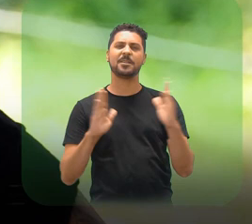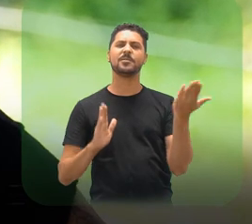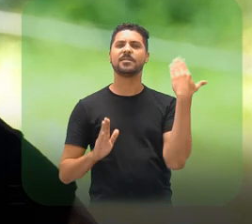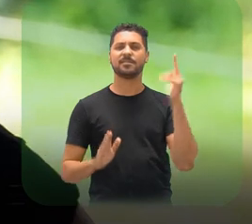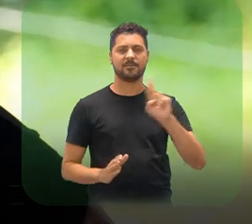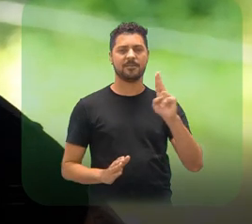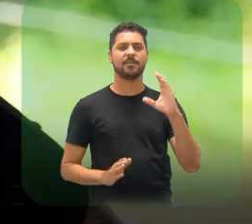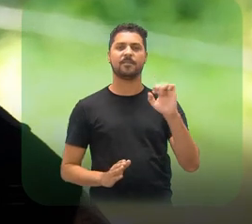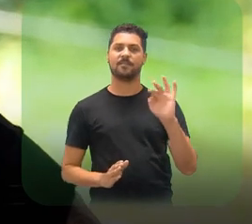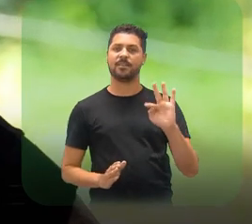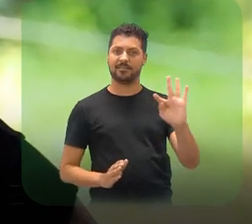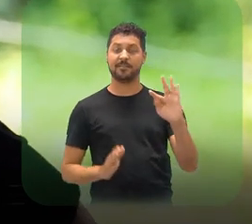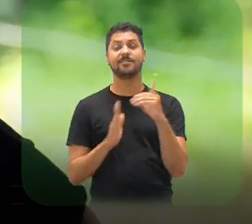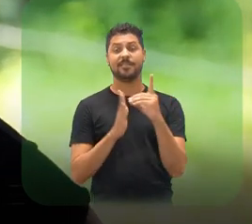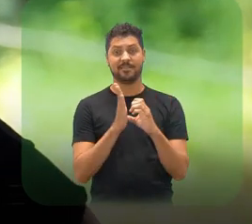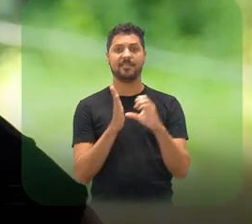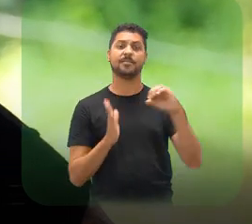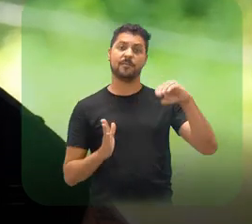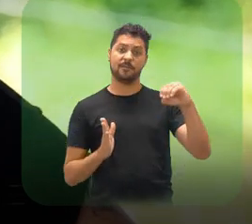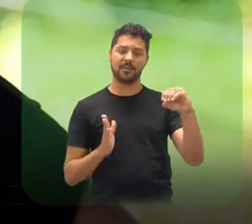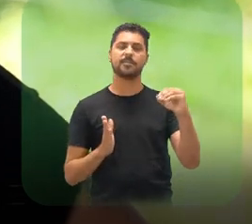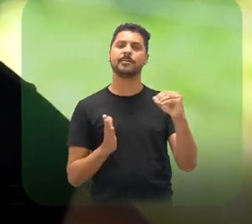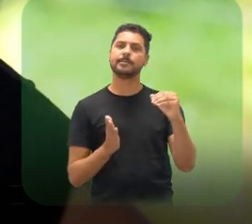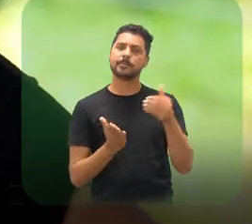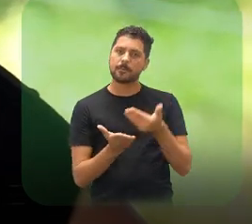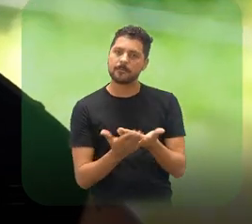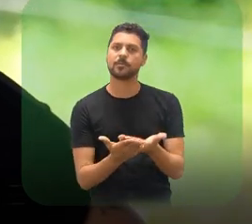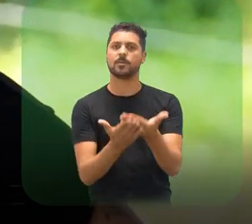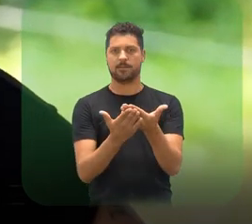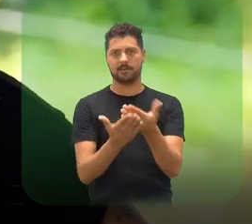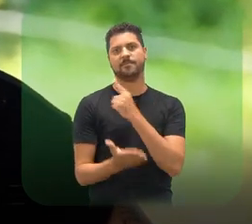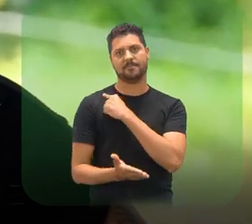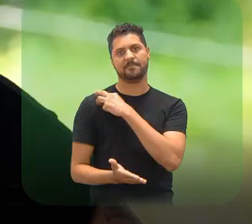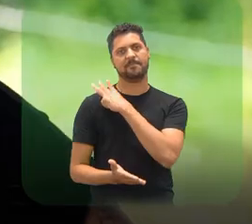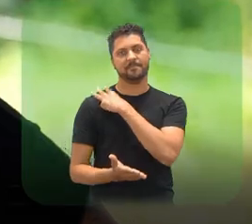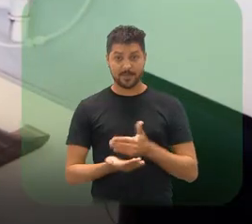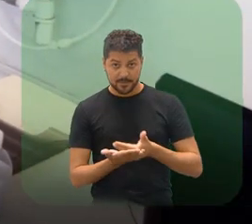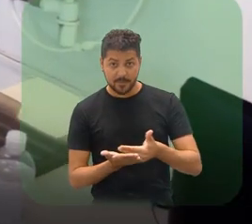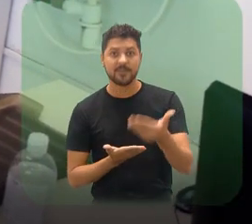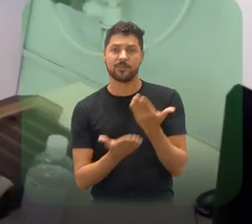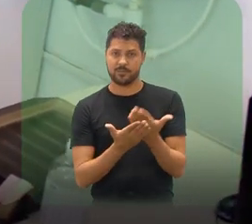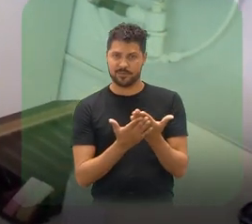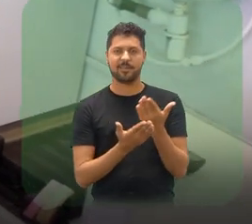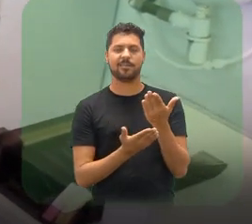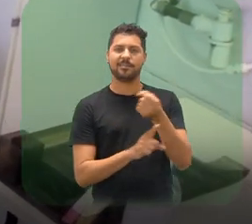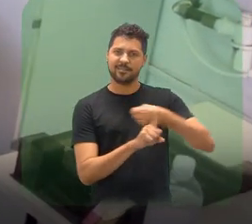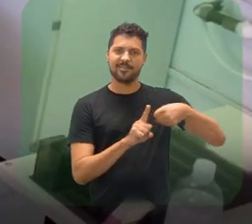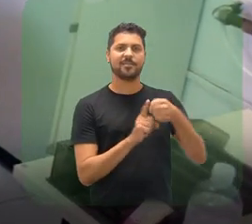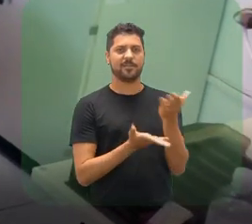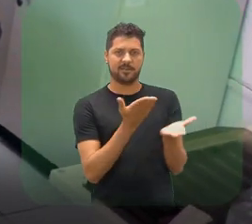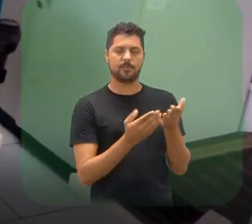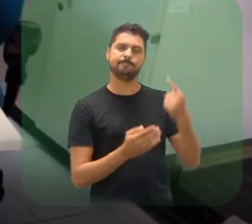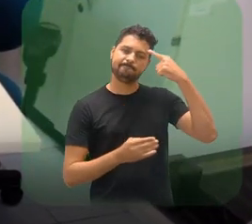Recife, que na época era o SFET, na década de 90, e aí ingresso na instituição para fazer o ensino médio. A entrada no serviço social, ela